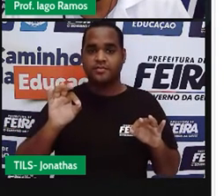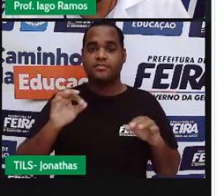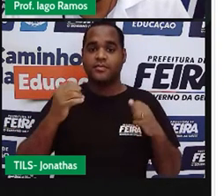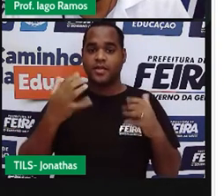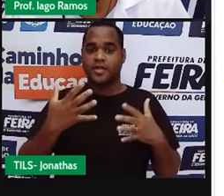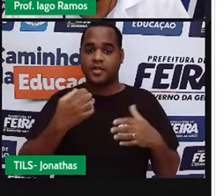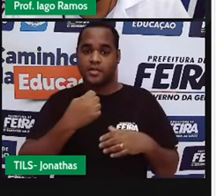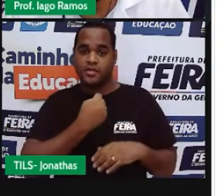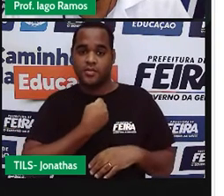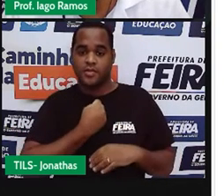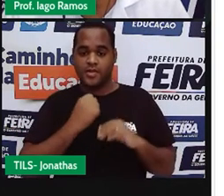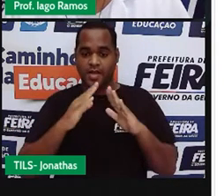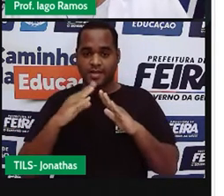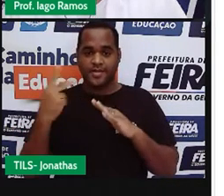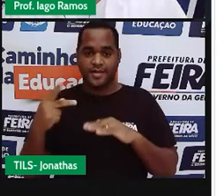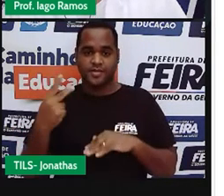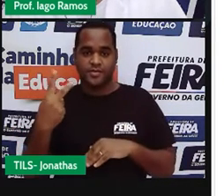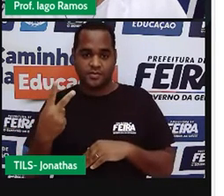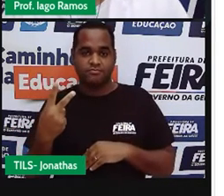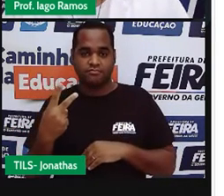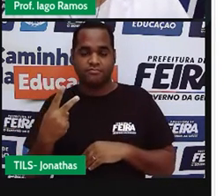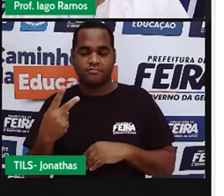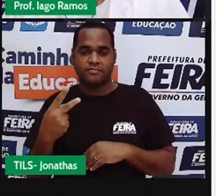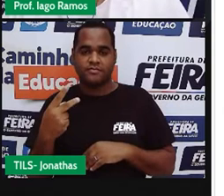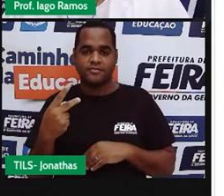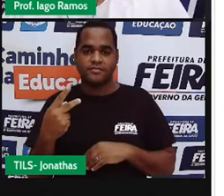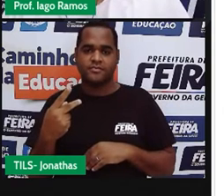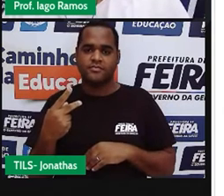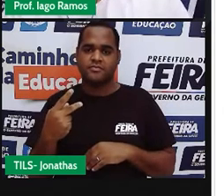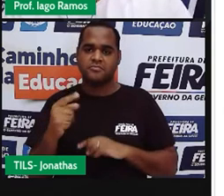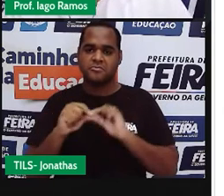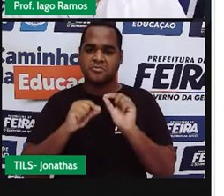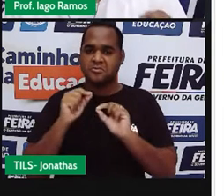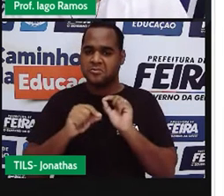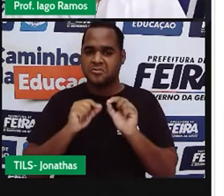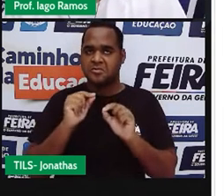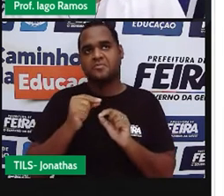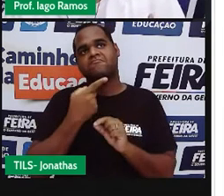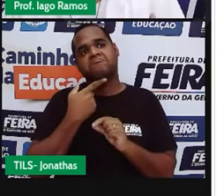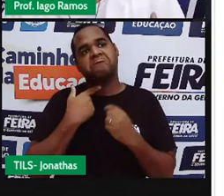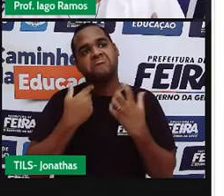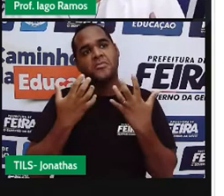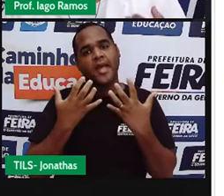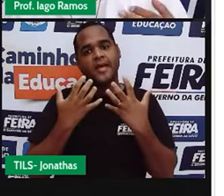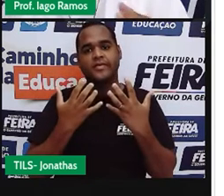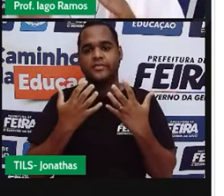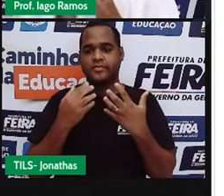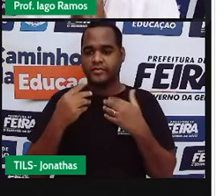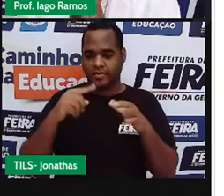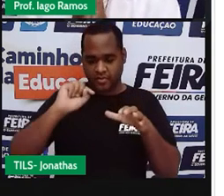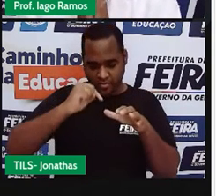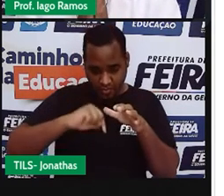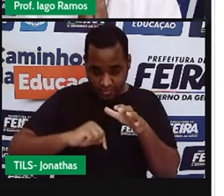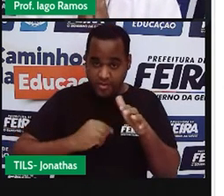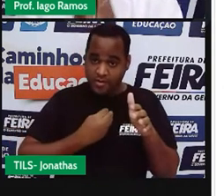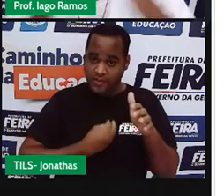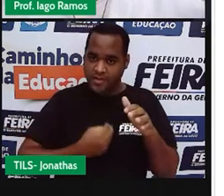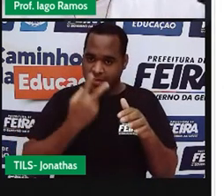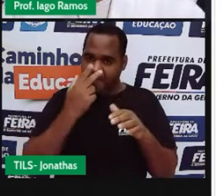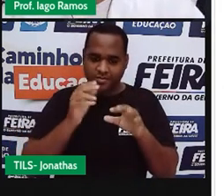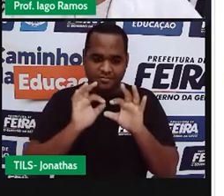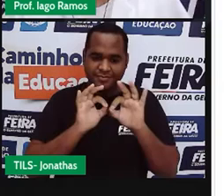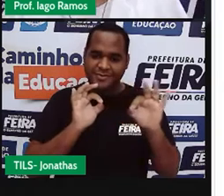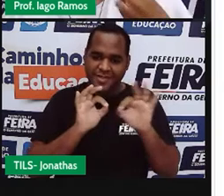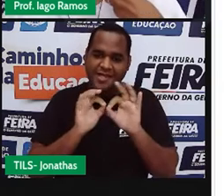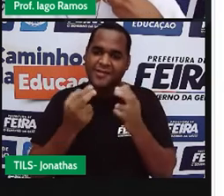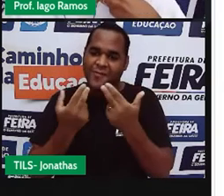que eu chamei de C2. 80 metros de distância. Se eu quero que o poço artesiano fique com a mesma distância